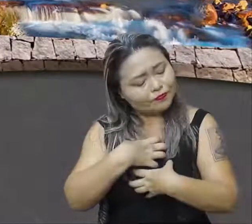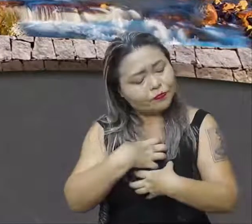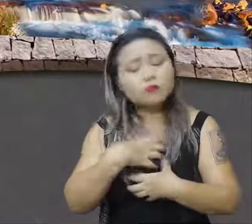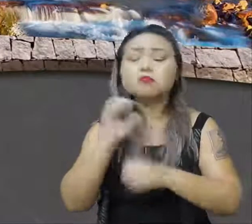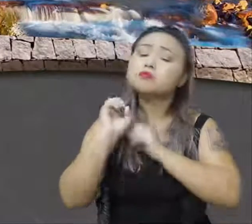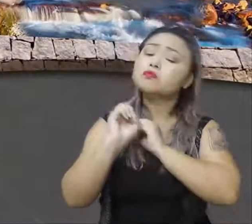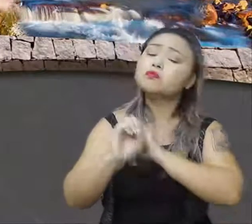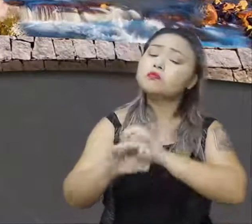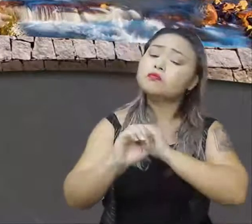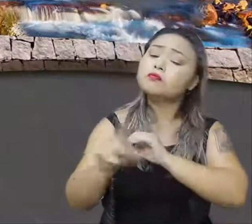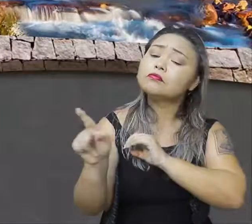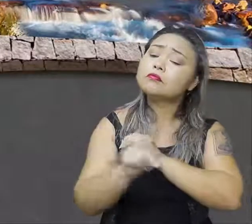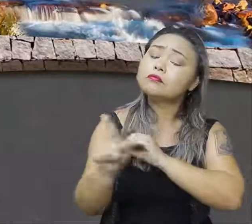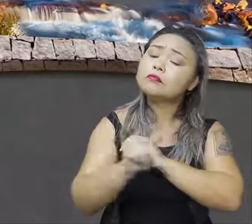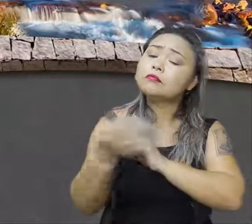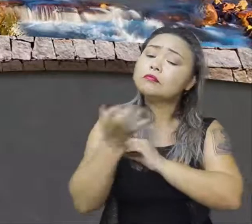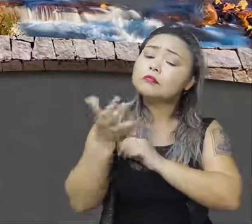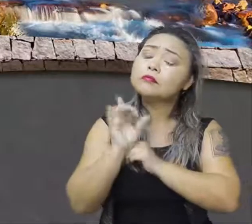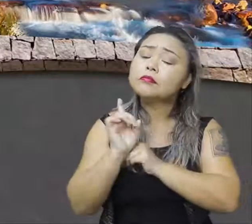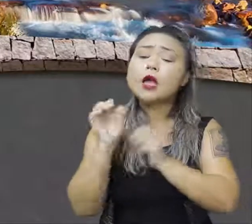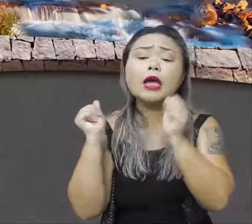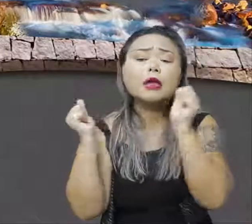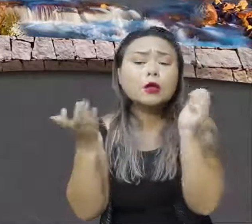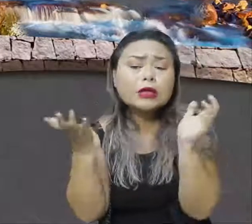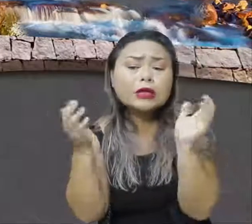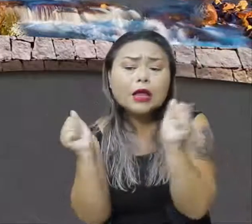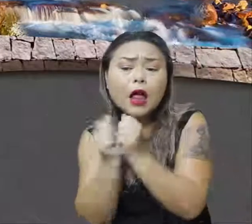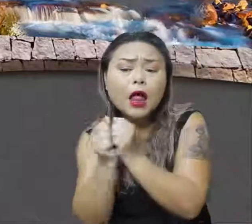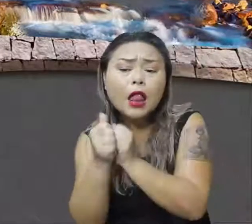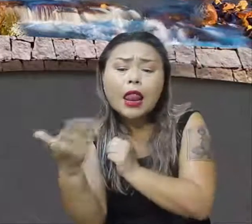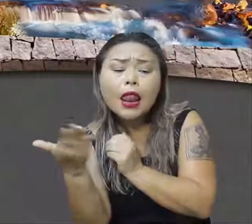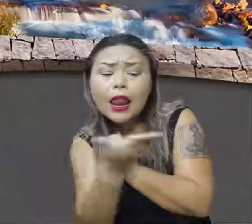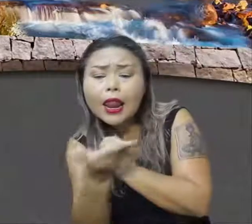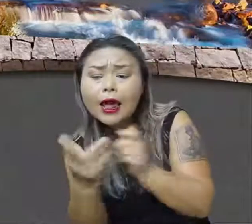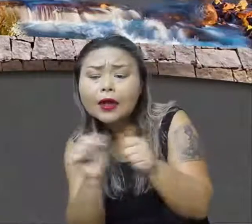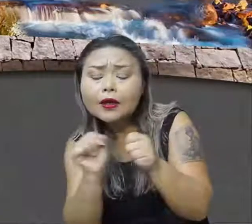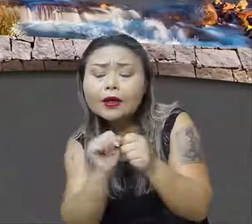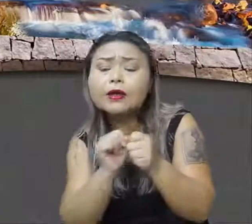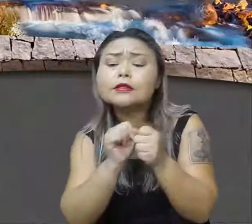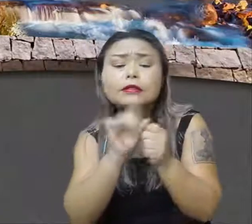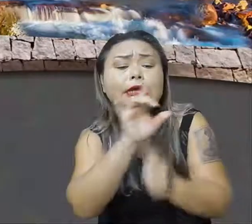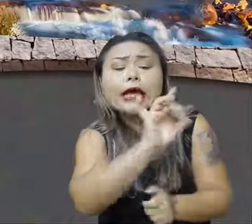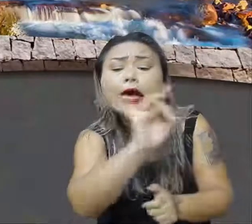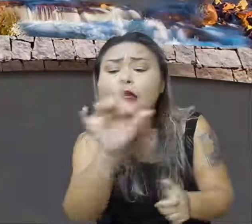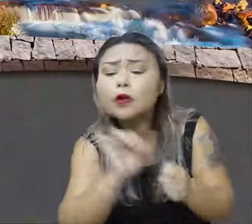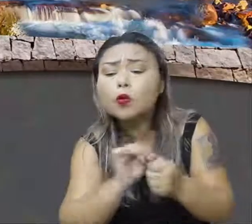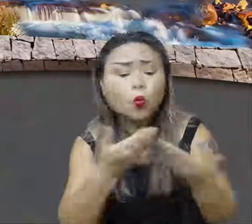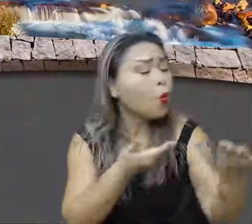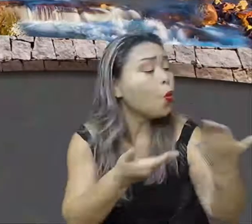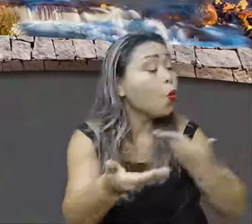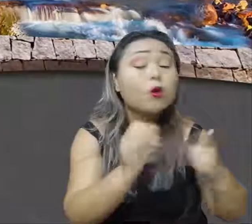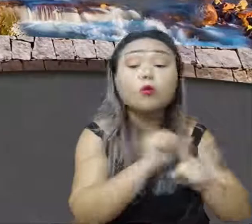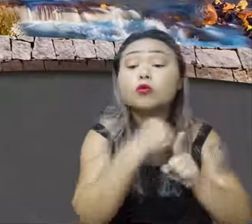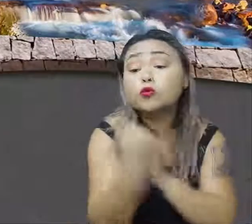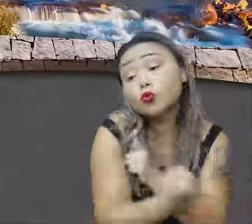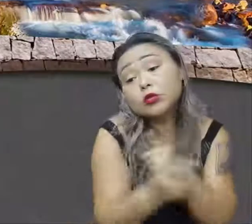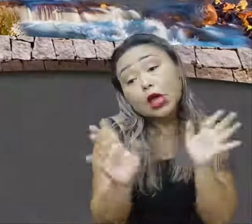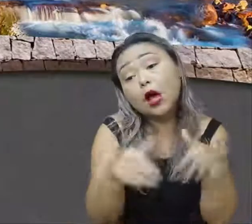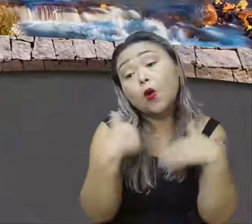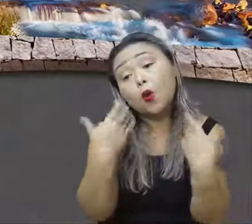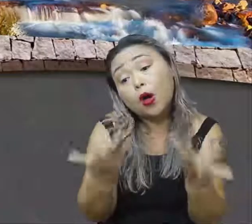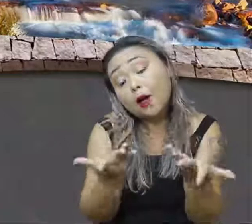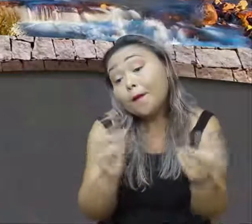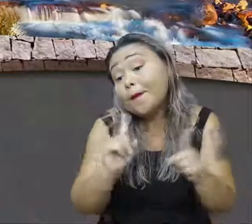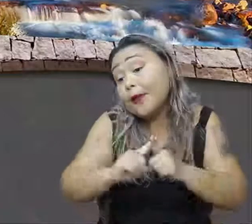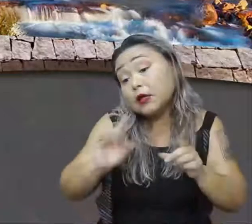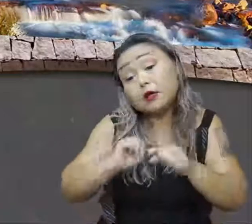educador que gostaria de estar ao lado de cada um. O convívio social é muito bom. mas, como nós estamos na época